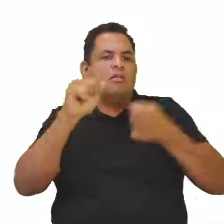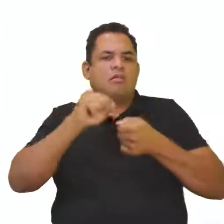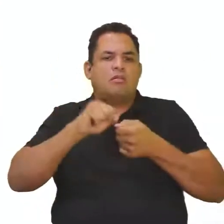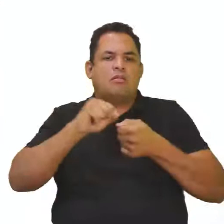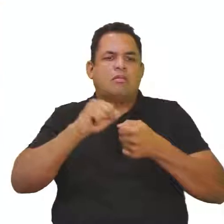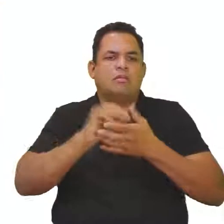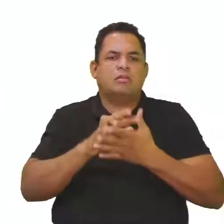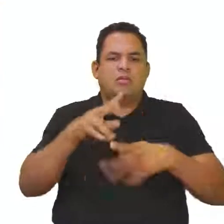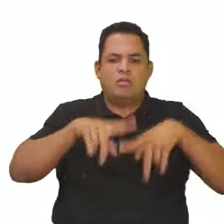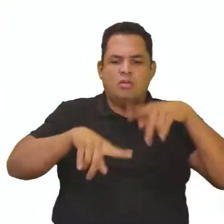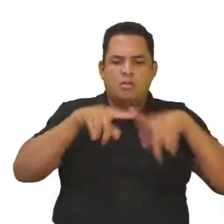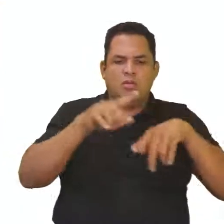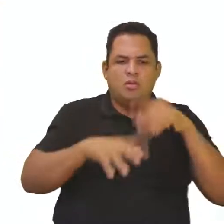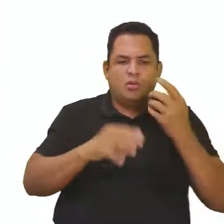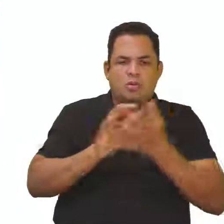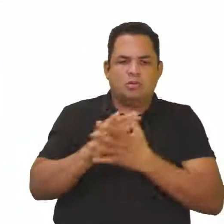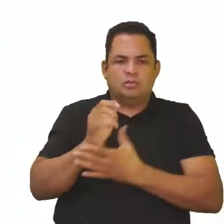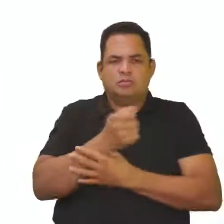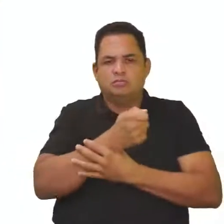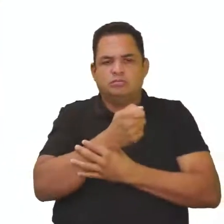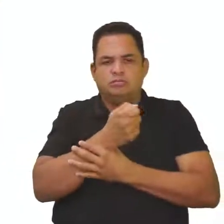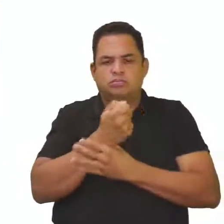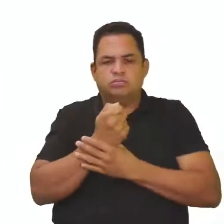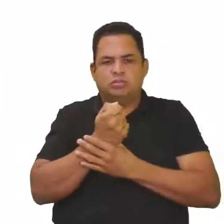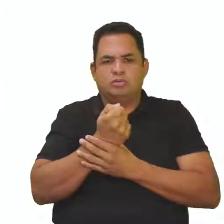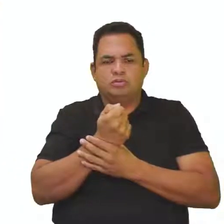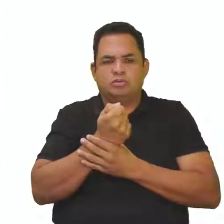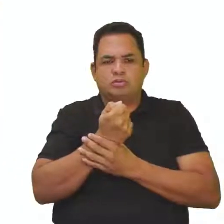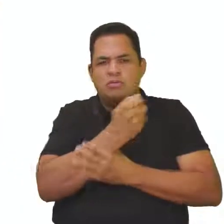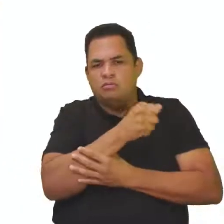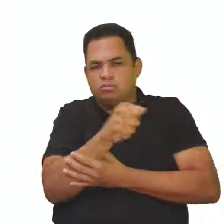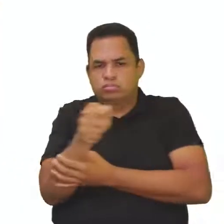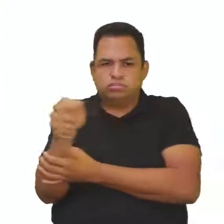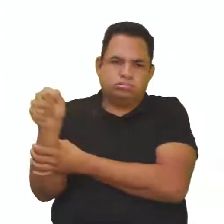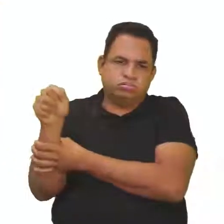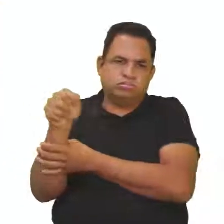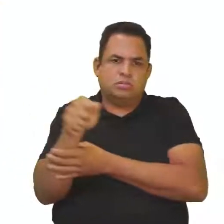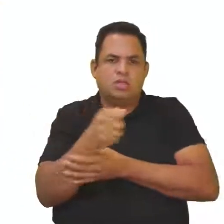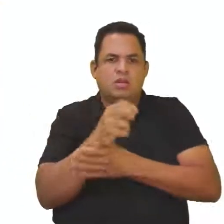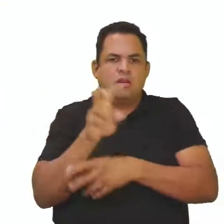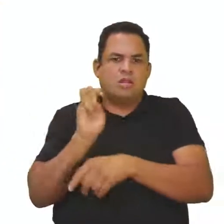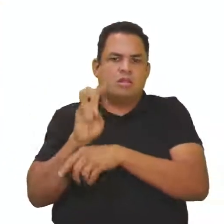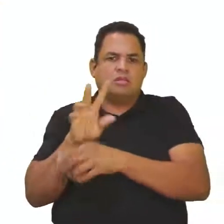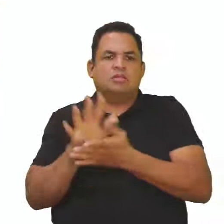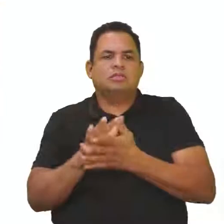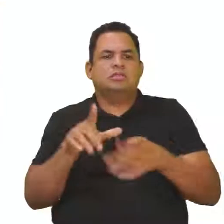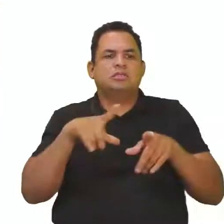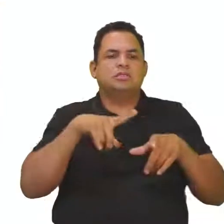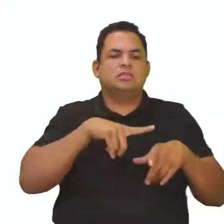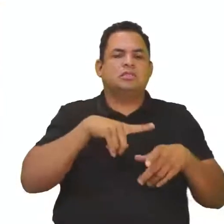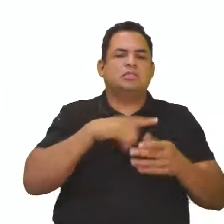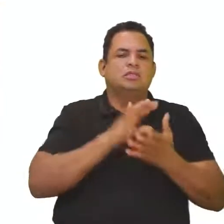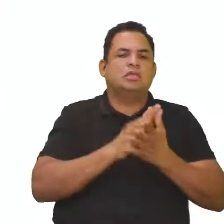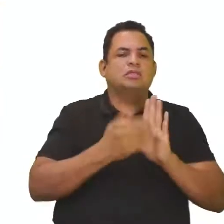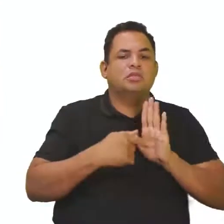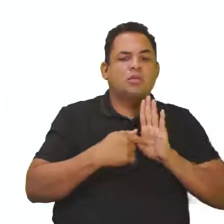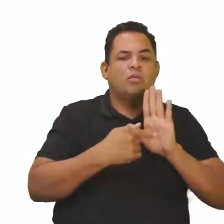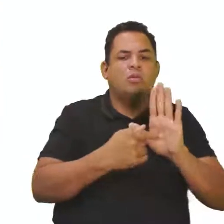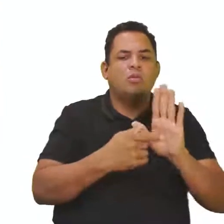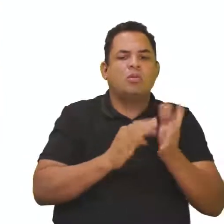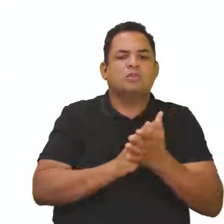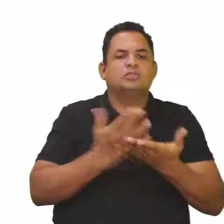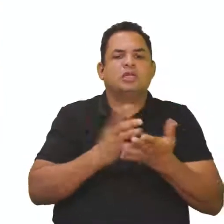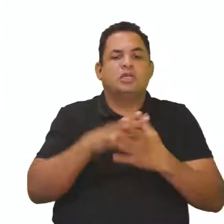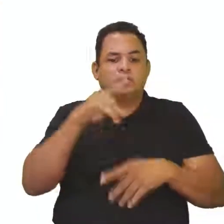de produtos agrícolas ou ainda de alguns dos seus compostos, aonde tem que ser esclarecidas as advertências